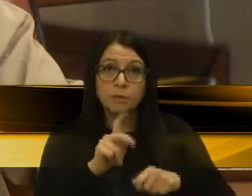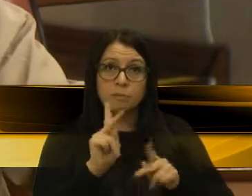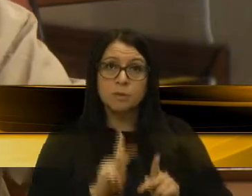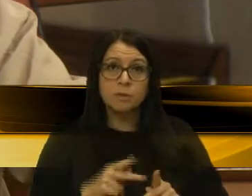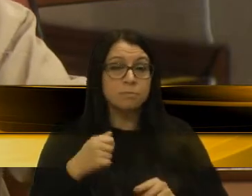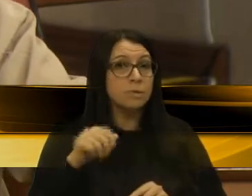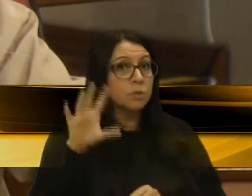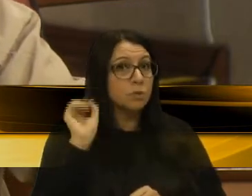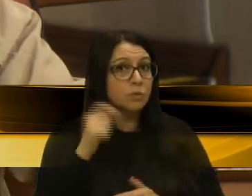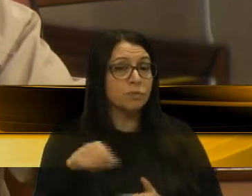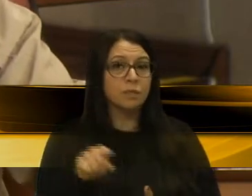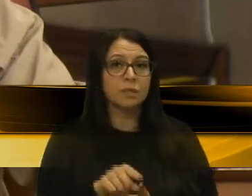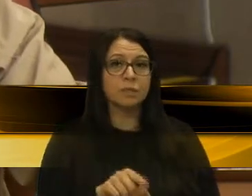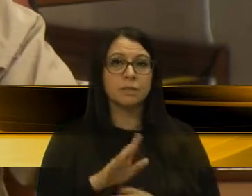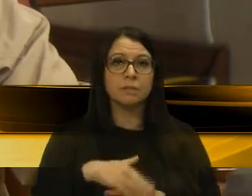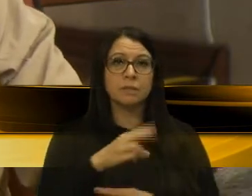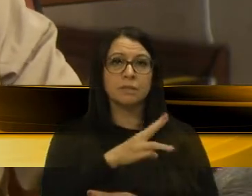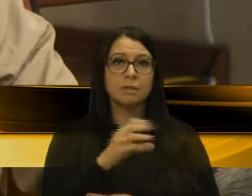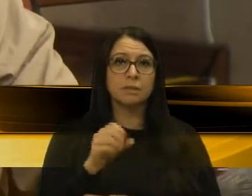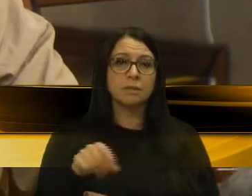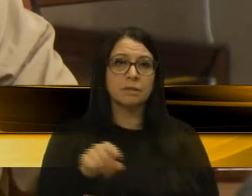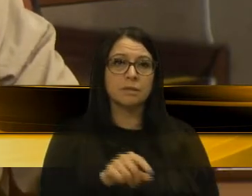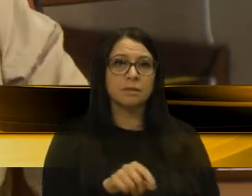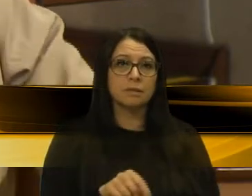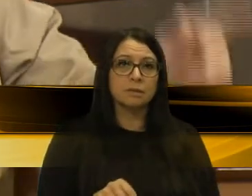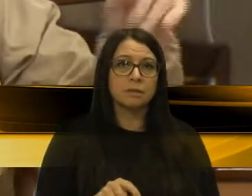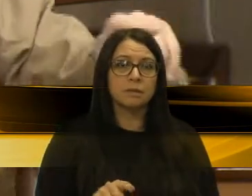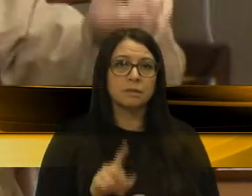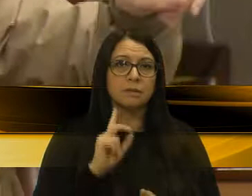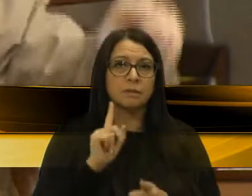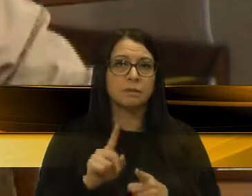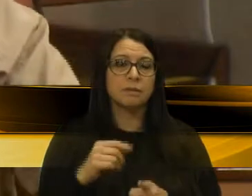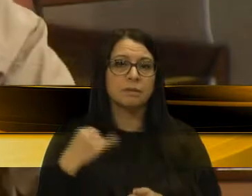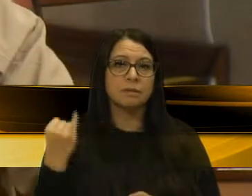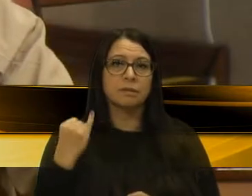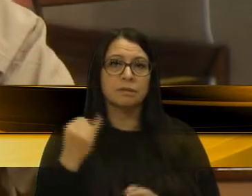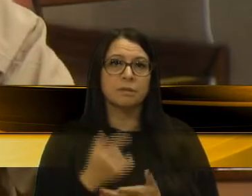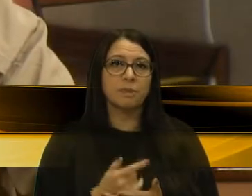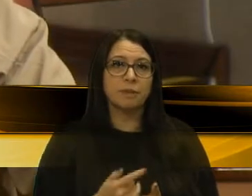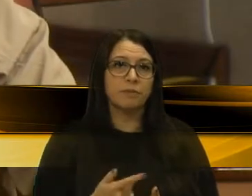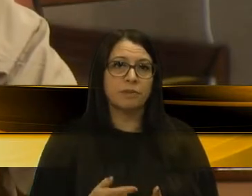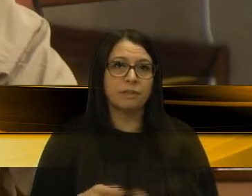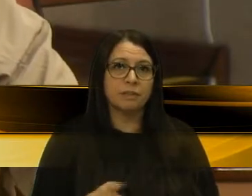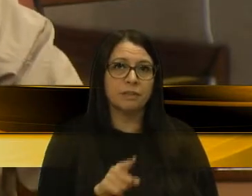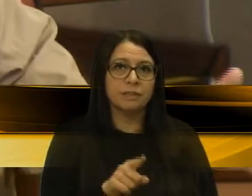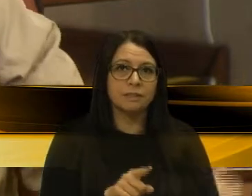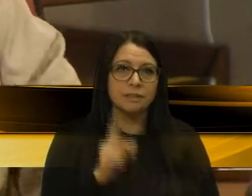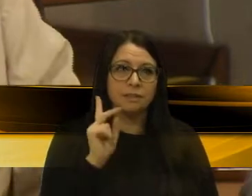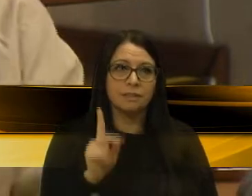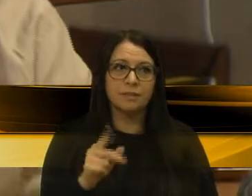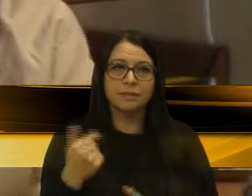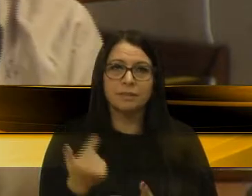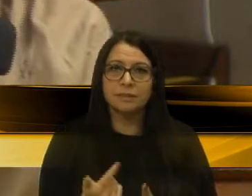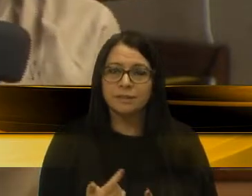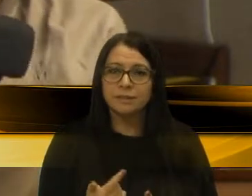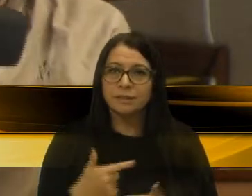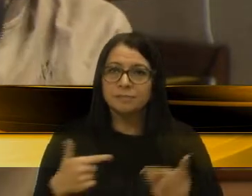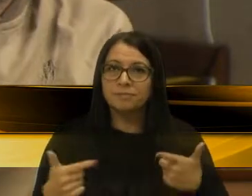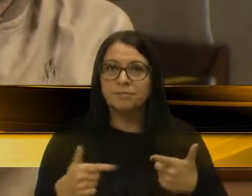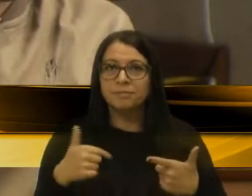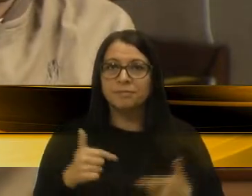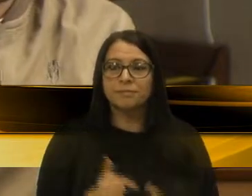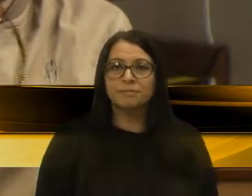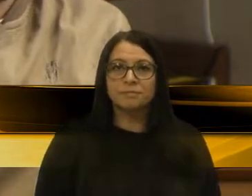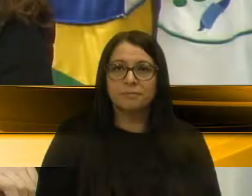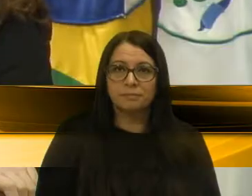ser ouvidas. E tem mais de 300 trabalhadores aqui em Caxias do Sul. Então, a importância de darmos voz em vez a esses trabalhadores. Obrigado.